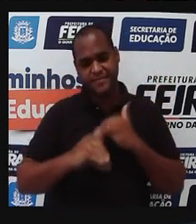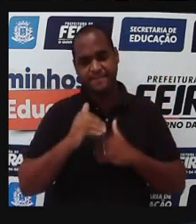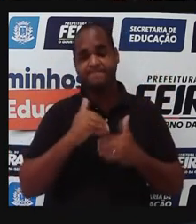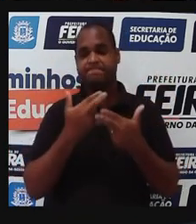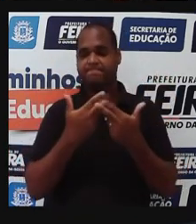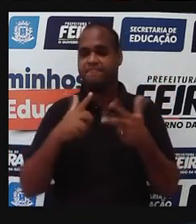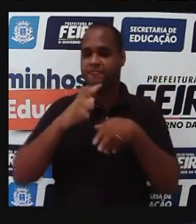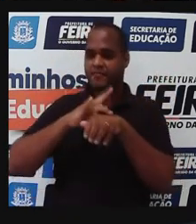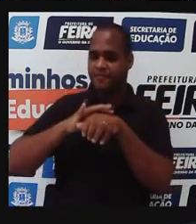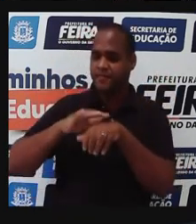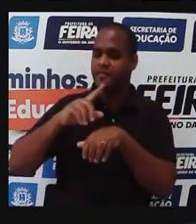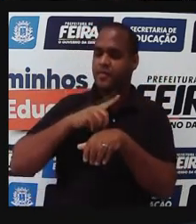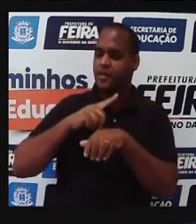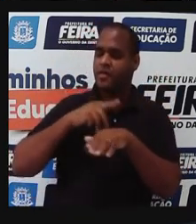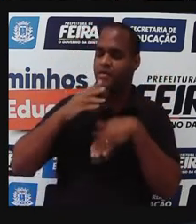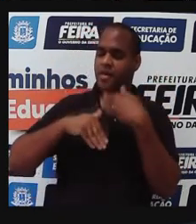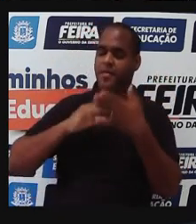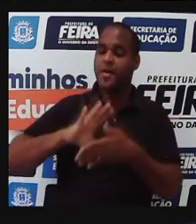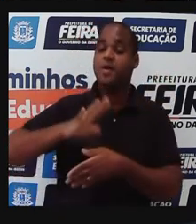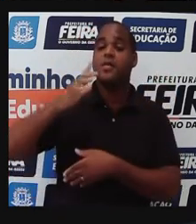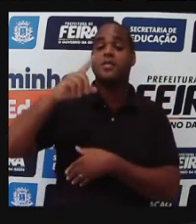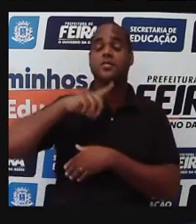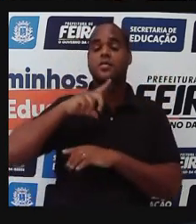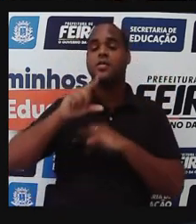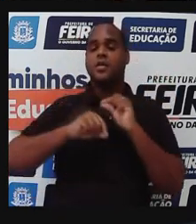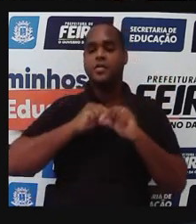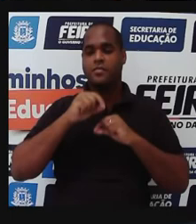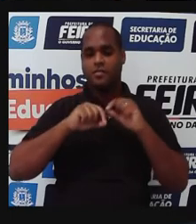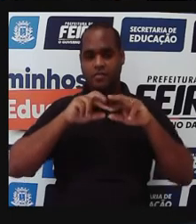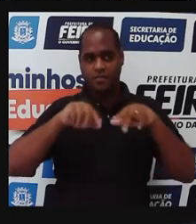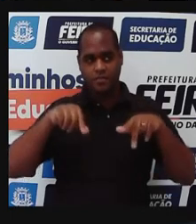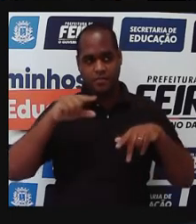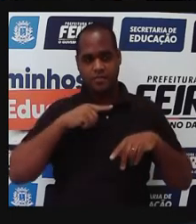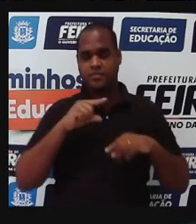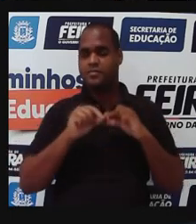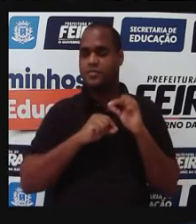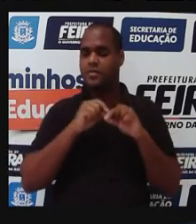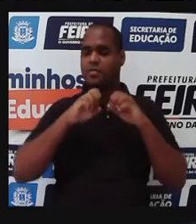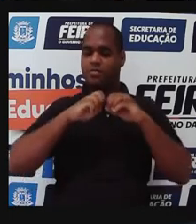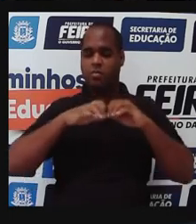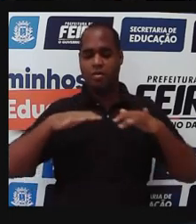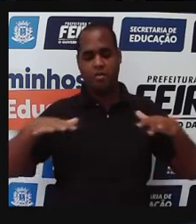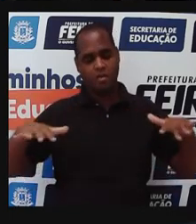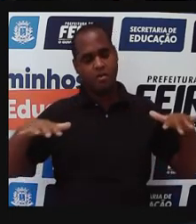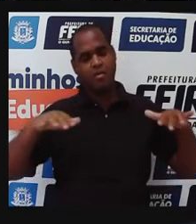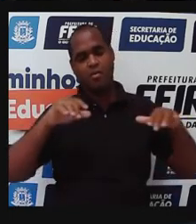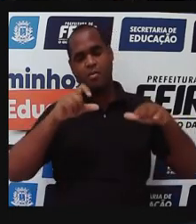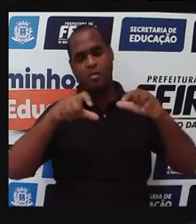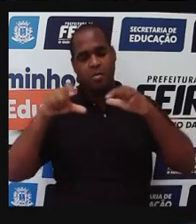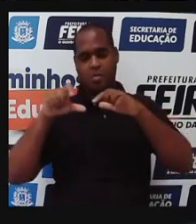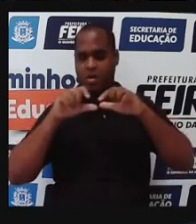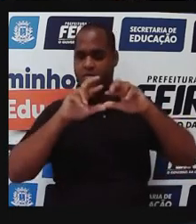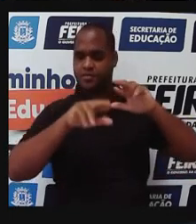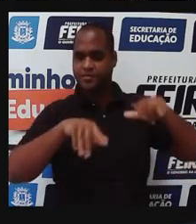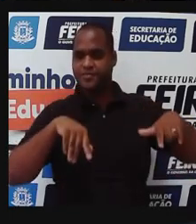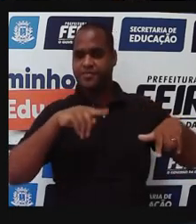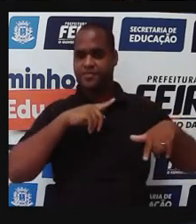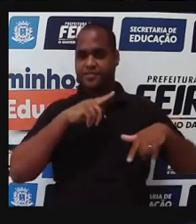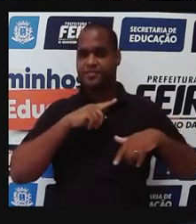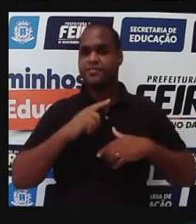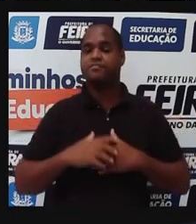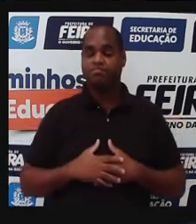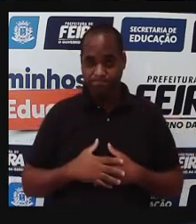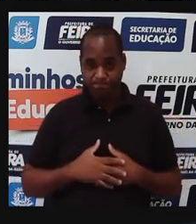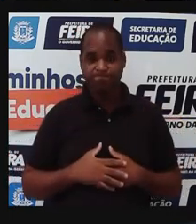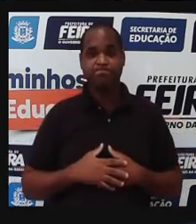E essas doenças, elas acabam também sendo, se somando a todos os fatores que geram,